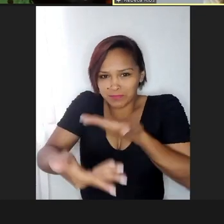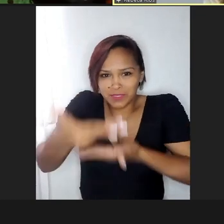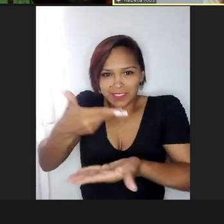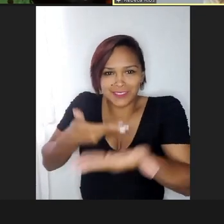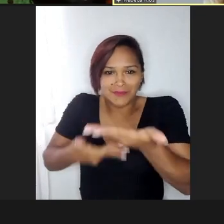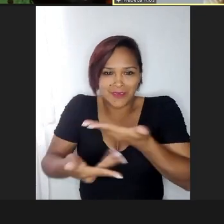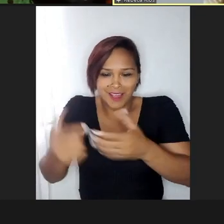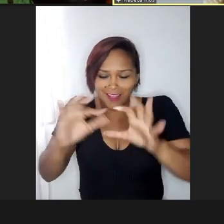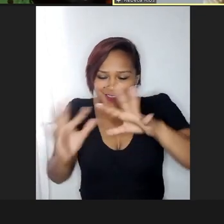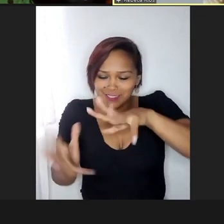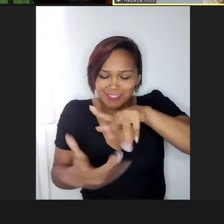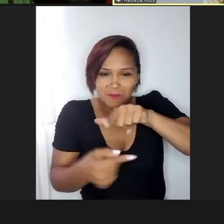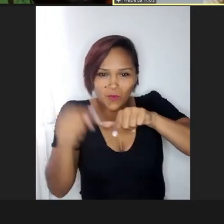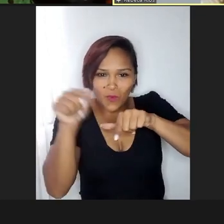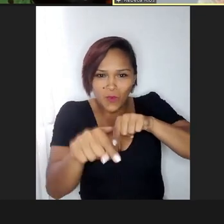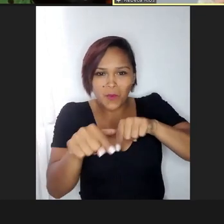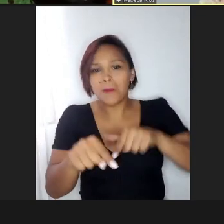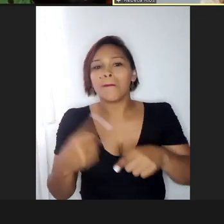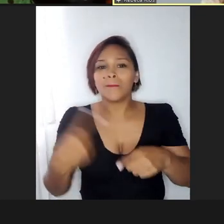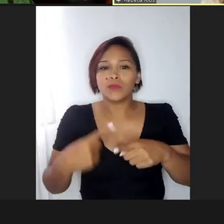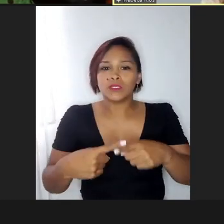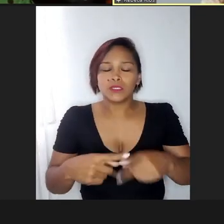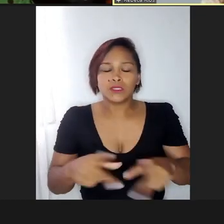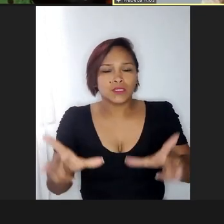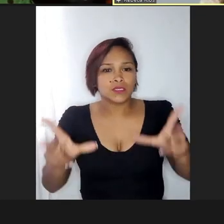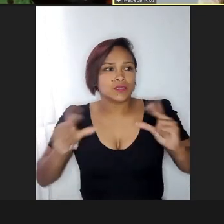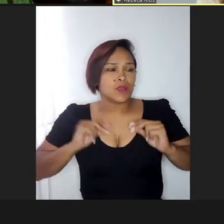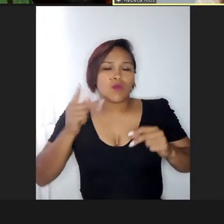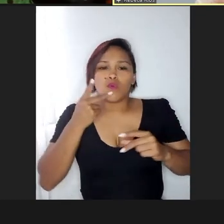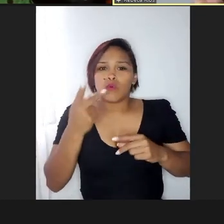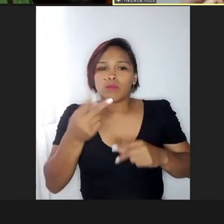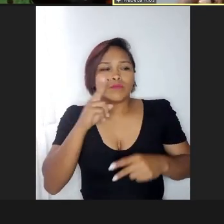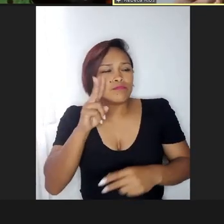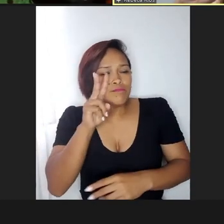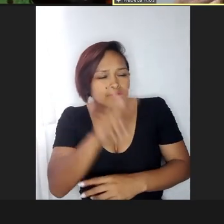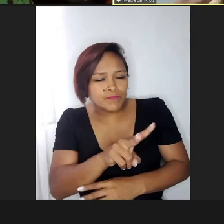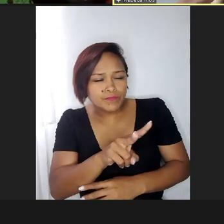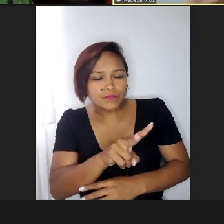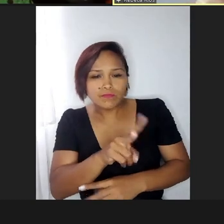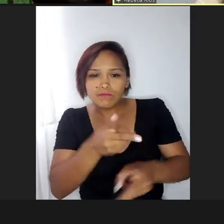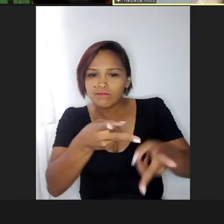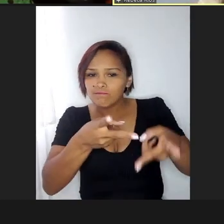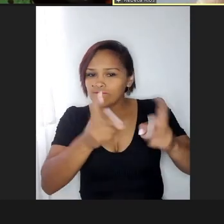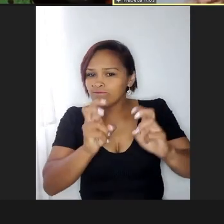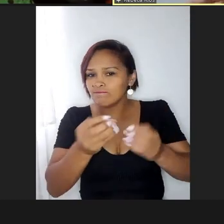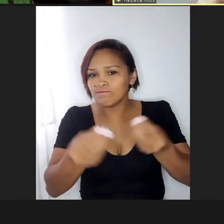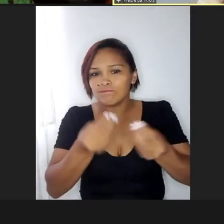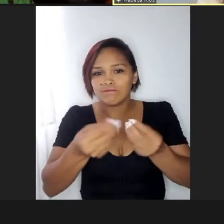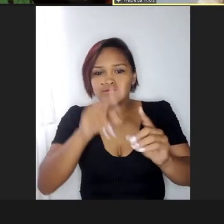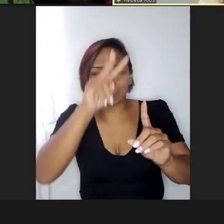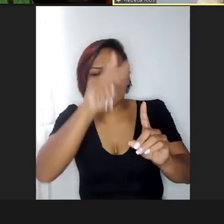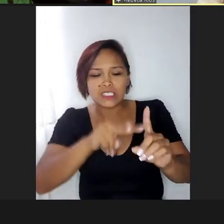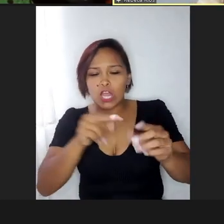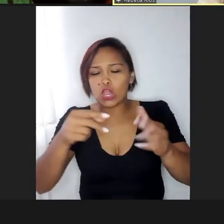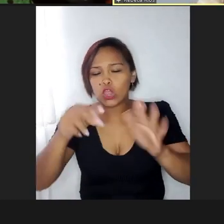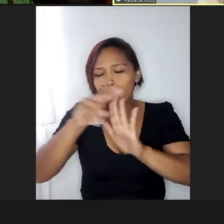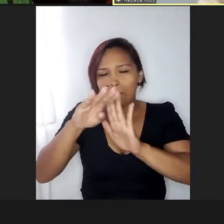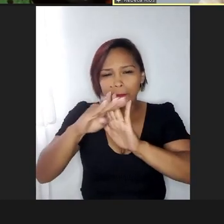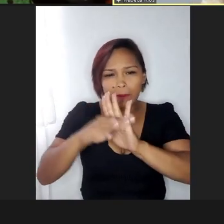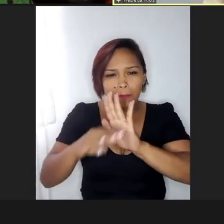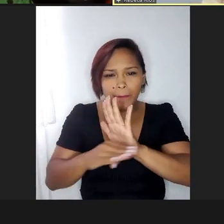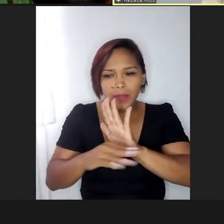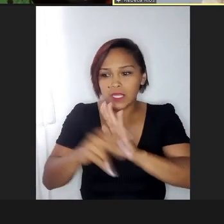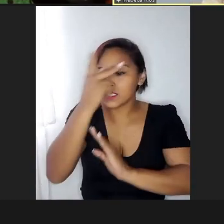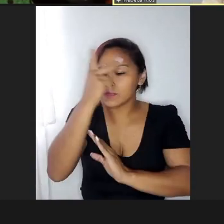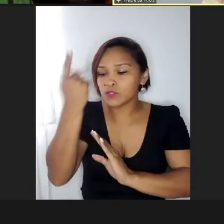porque é impressionante, gente, como a gente não olha para, para, para essas causas, para essas pessoas, enquanto isso